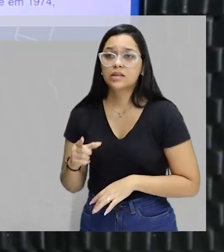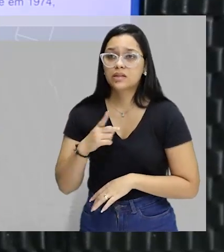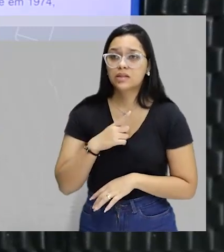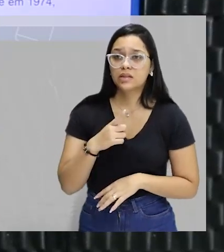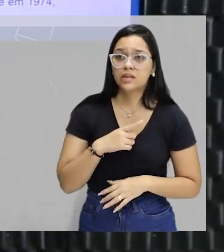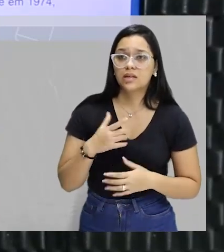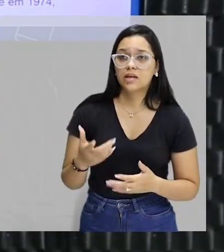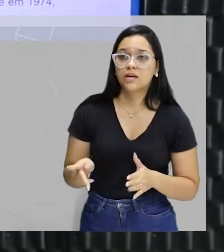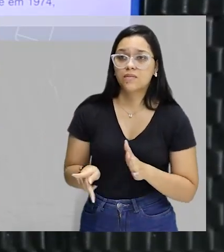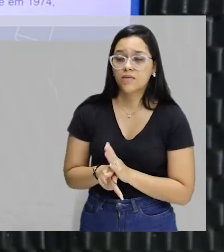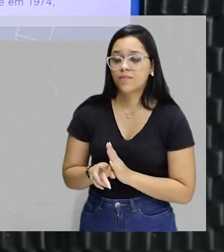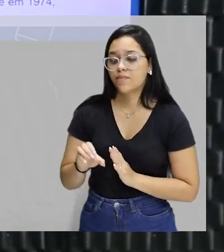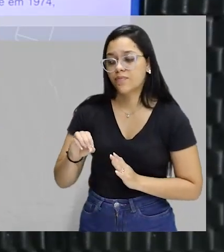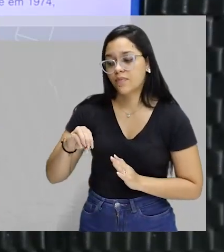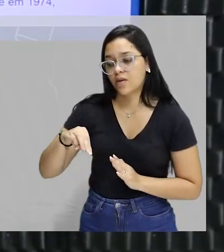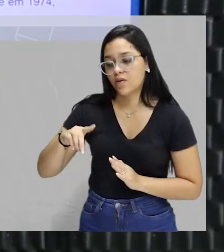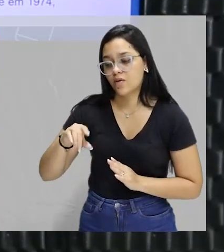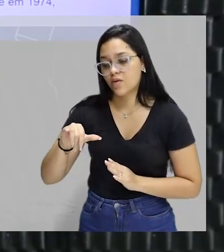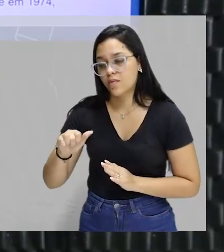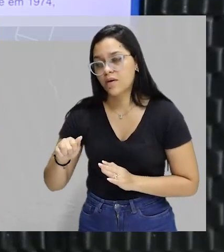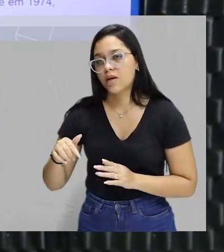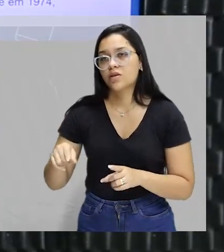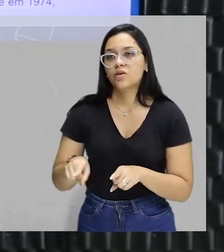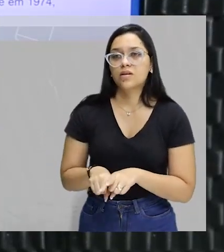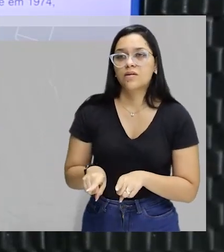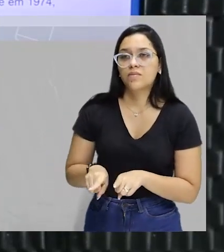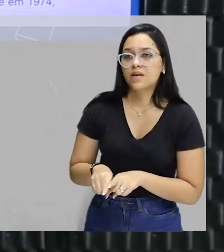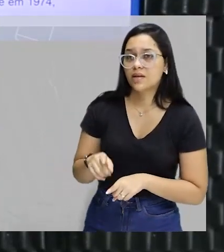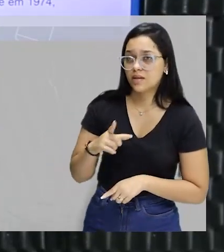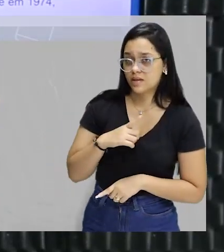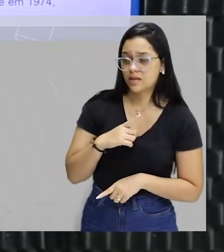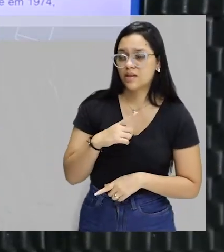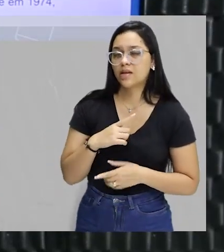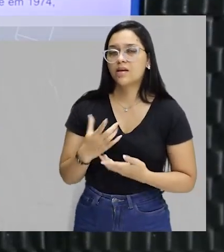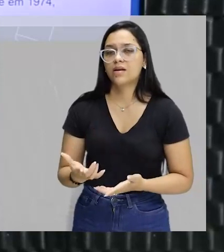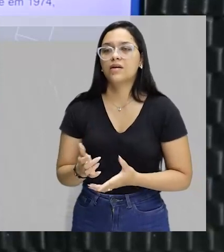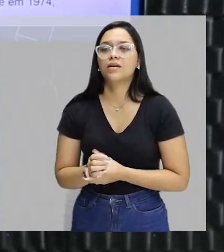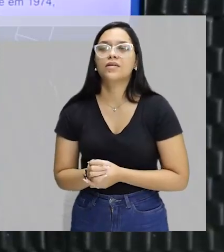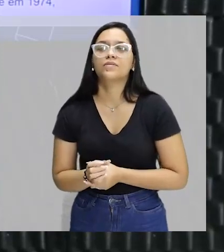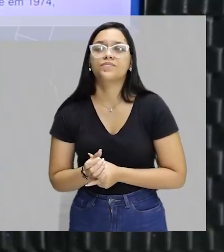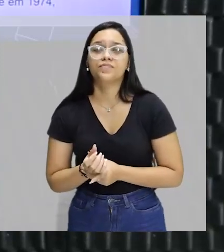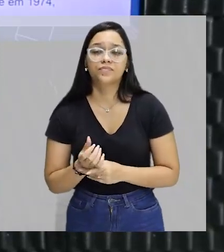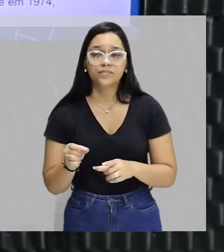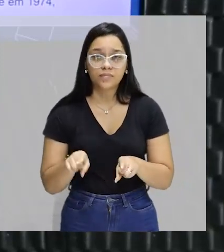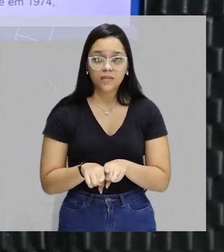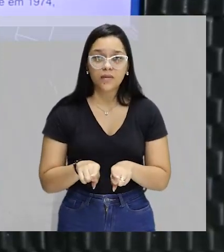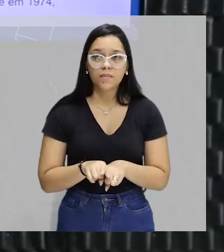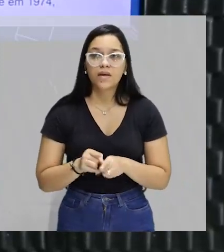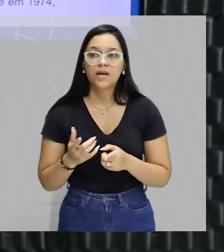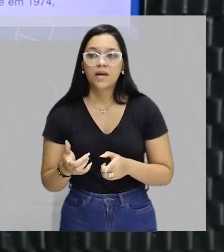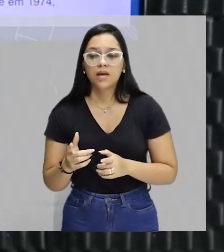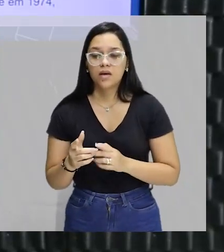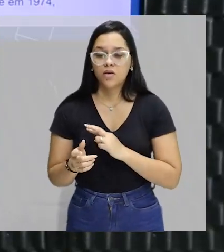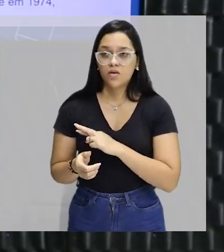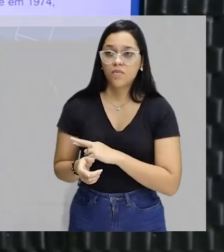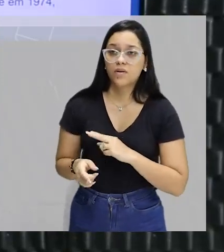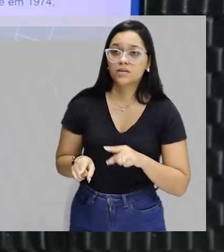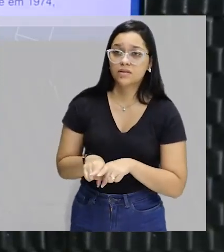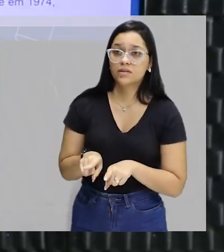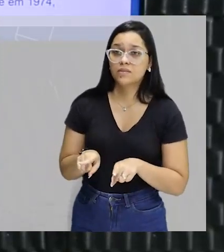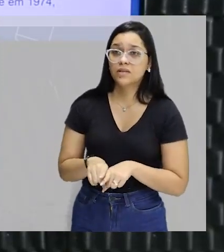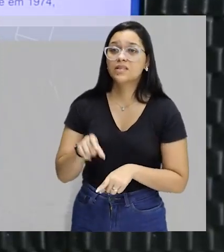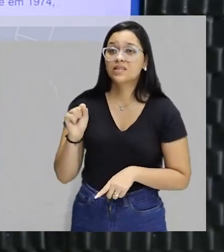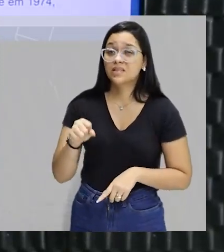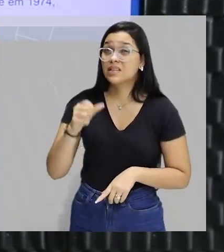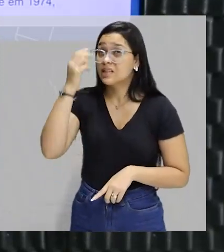na fonte da comédia del arte, das comédias renascentistas, das comédias romanas, e ele é